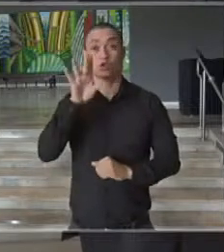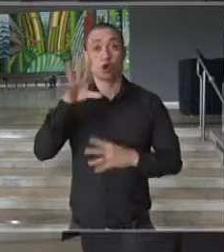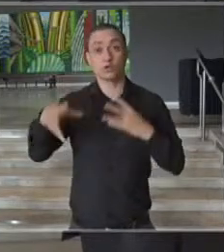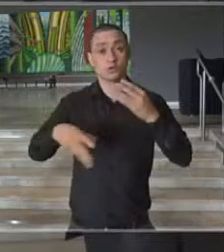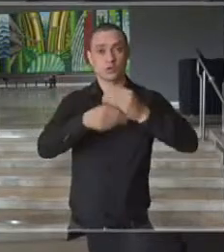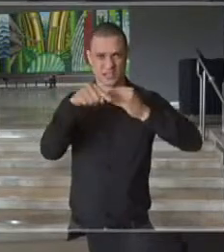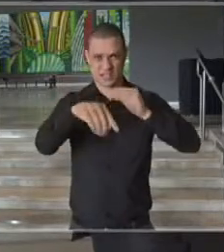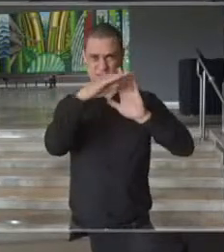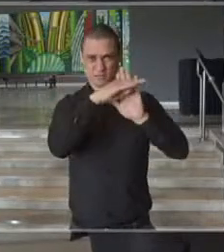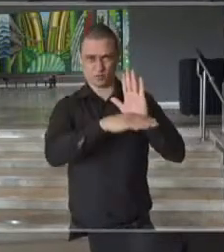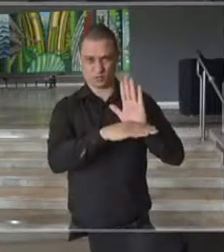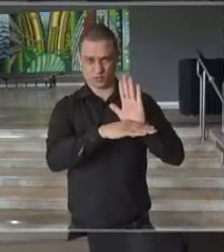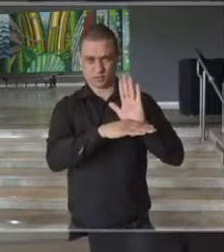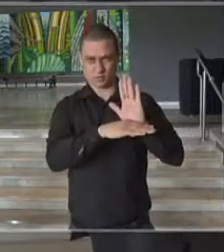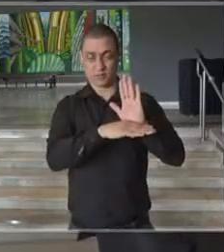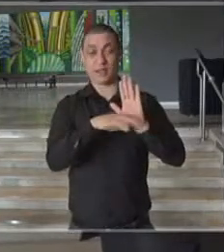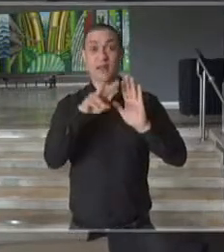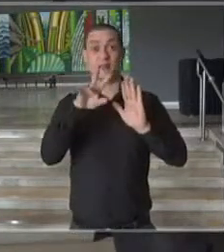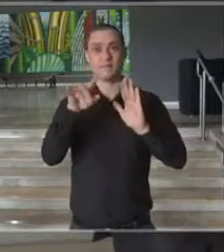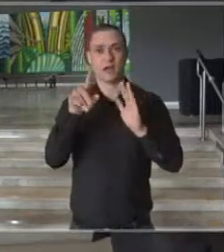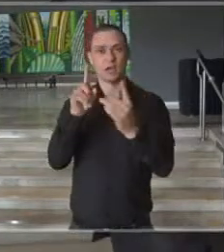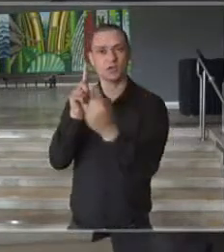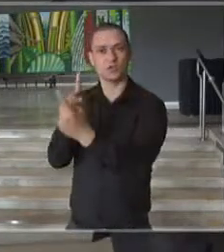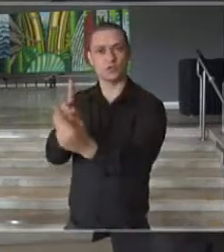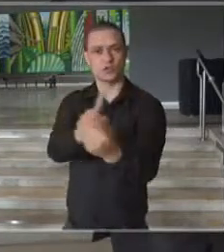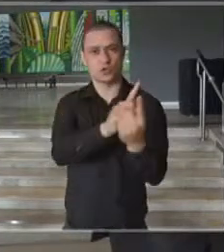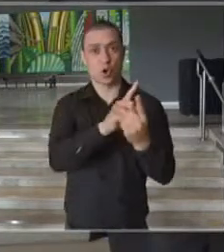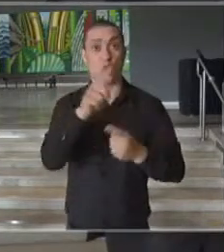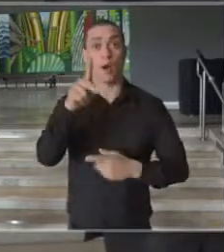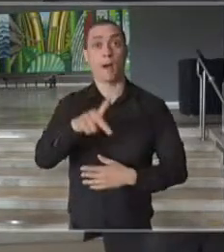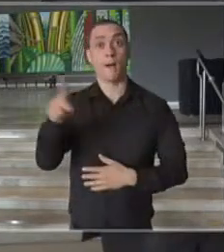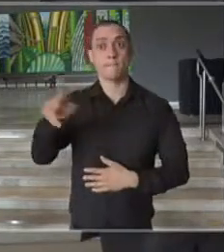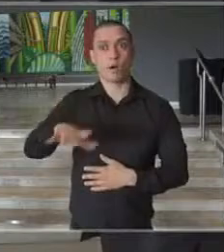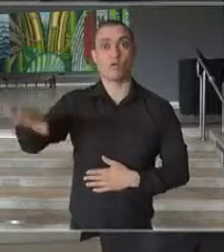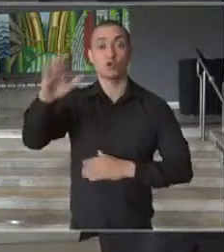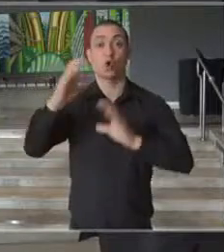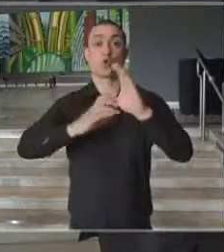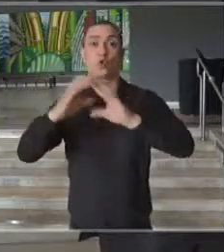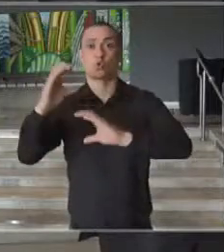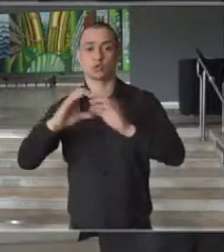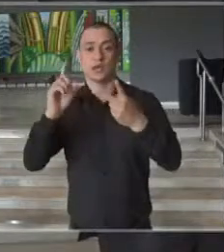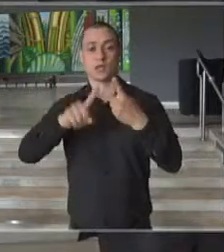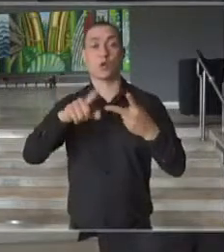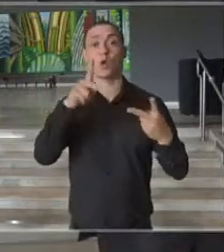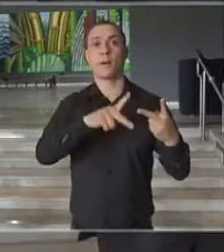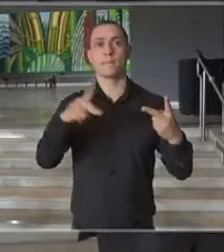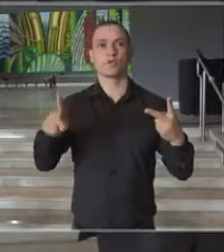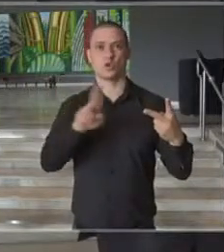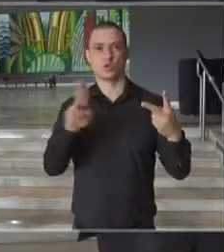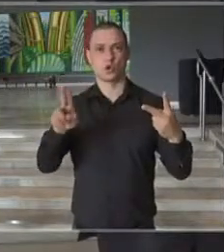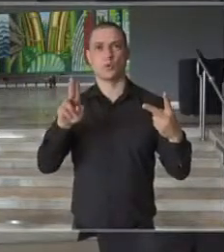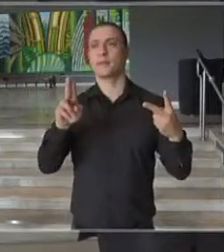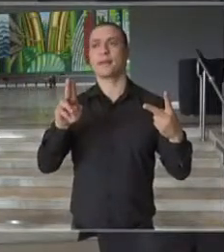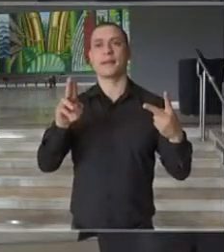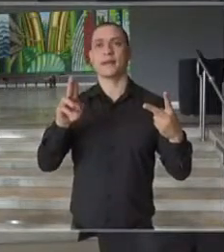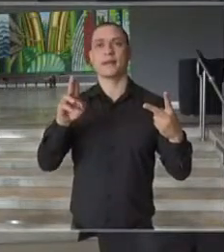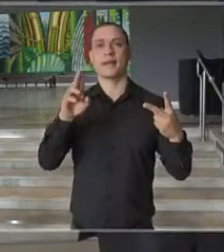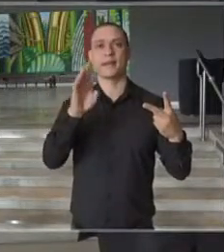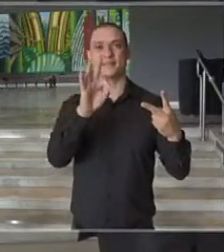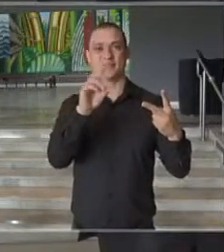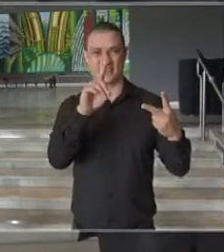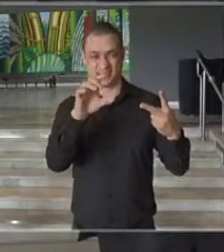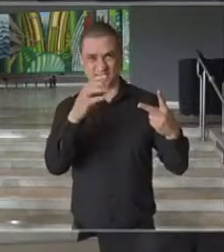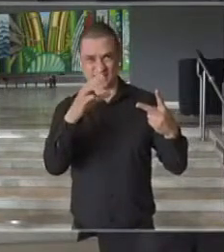que este programa se atenderá, governador, aos professores concursados, aos professores chamados categorias O e